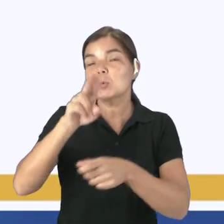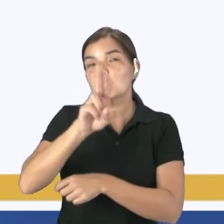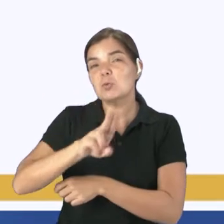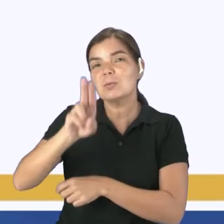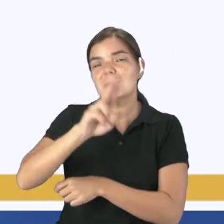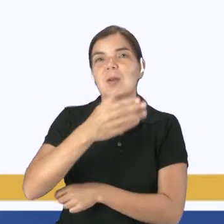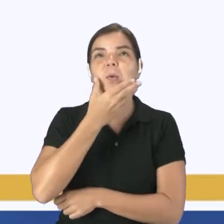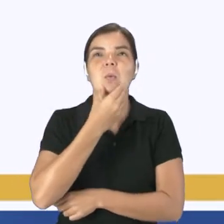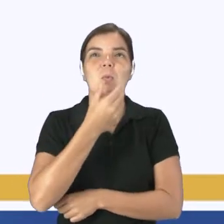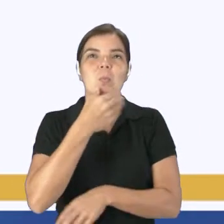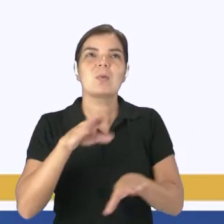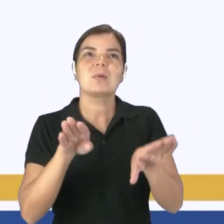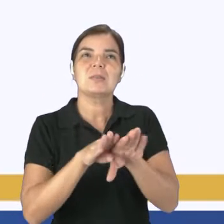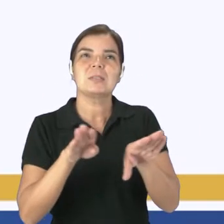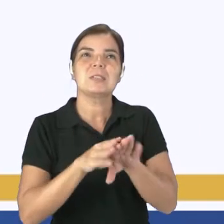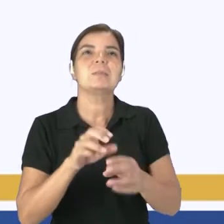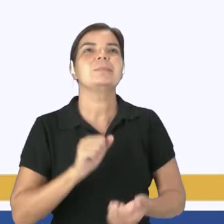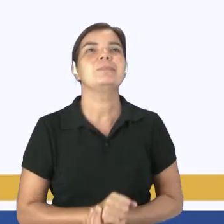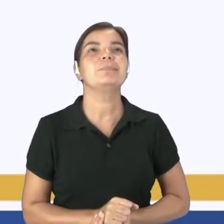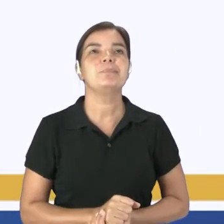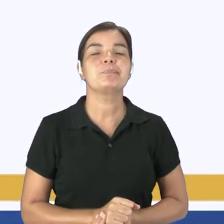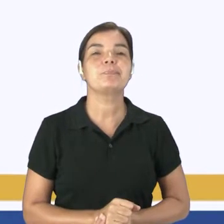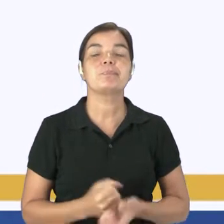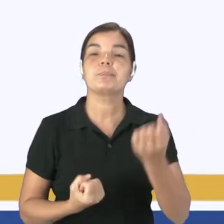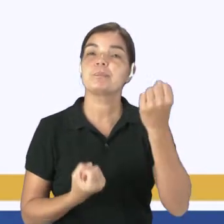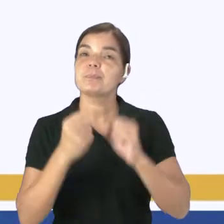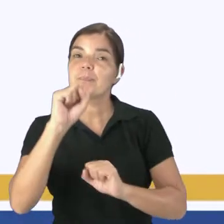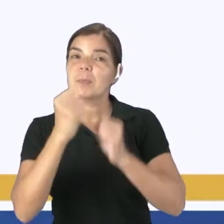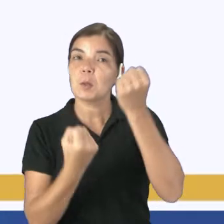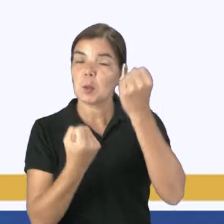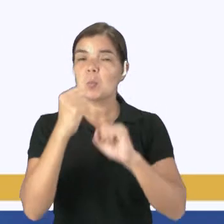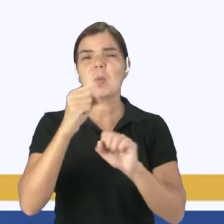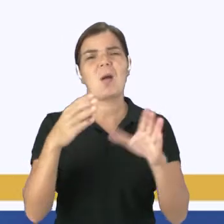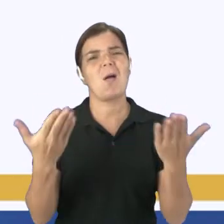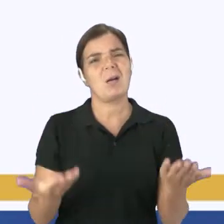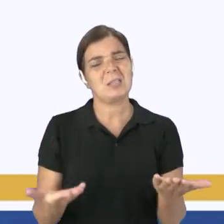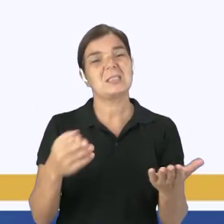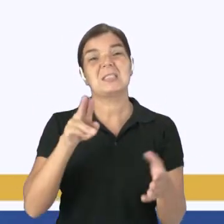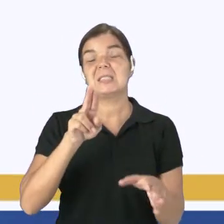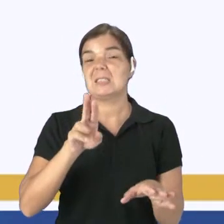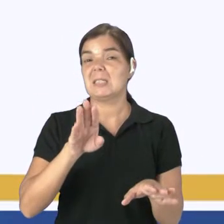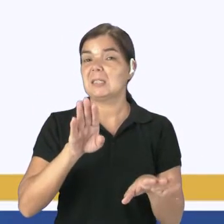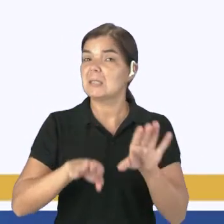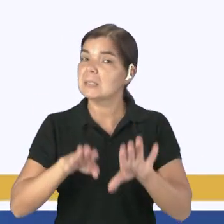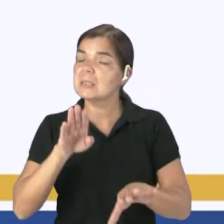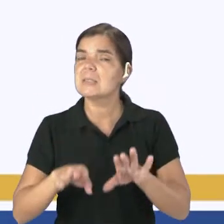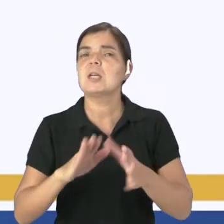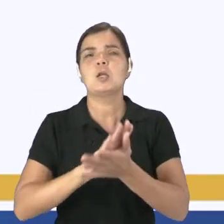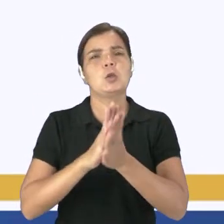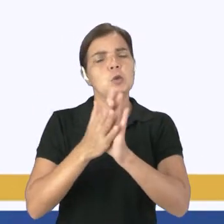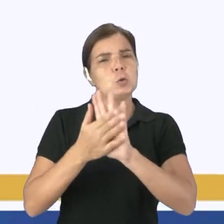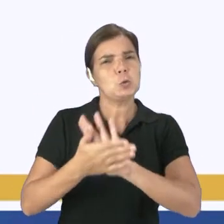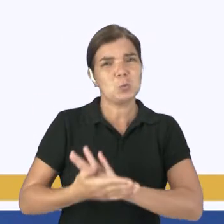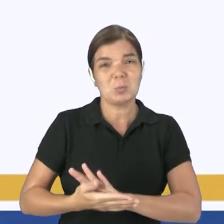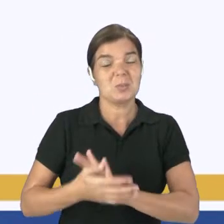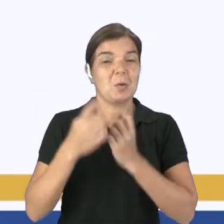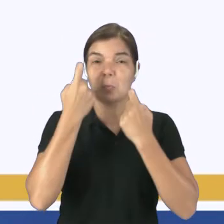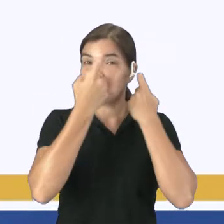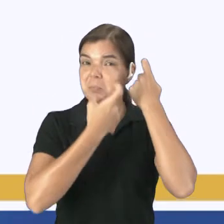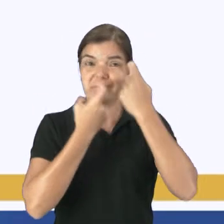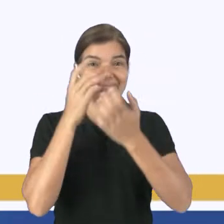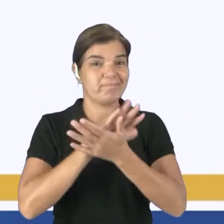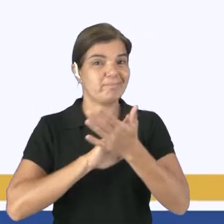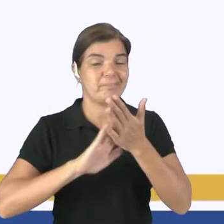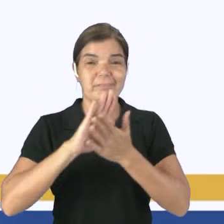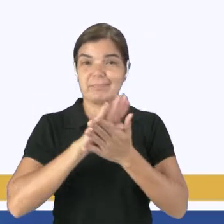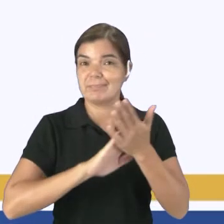A gente tem também a industrialização, né? Que, às vezes, acaba que ela não vai ter uma preocupação aí com a